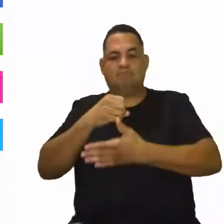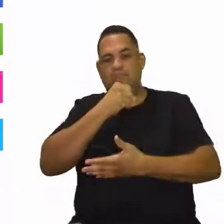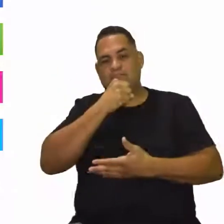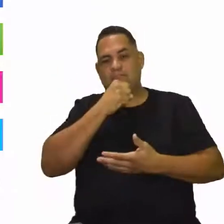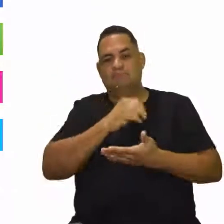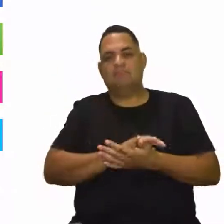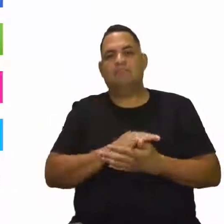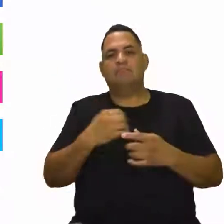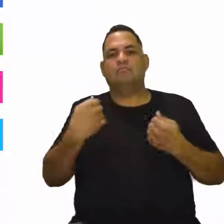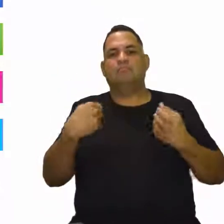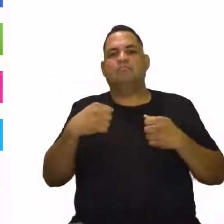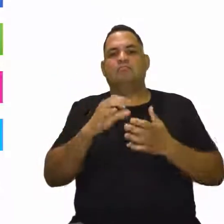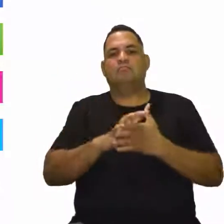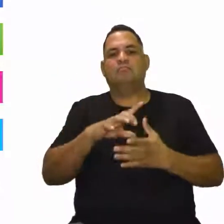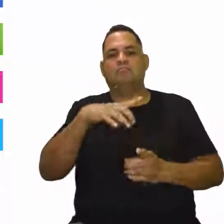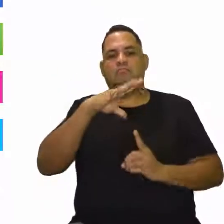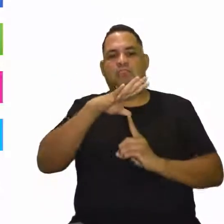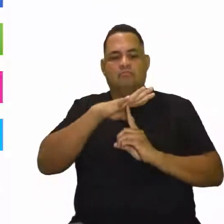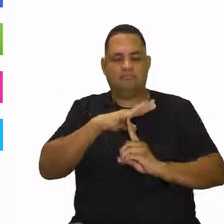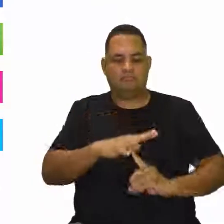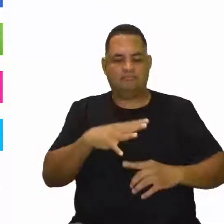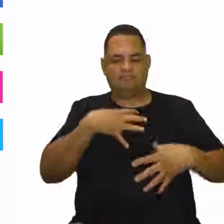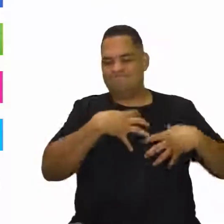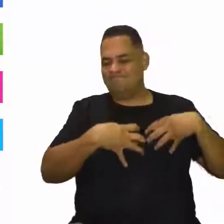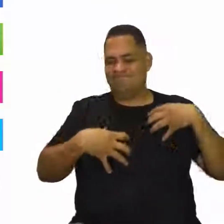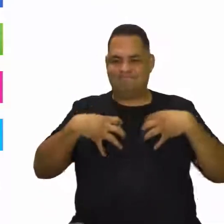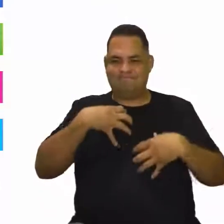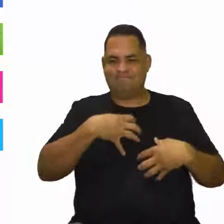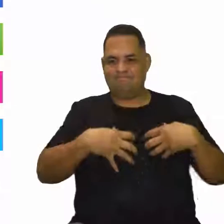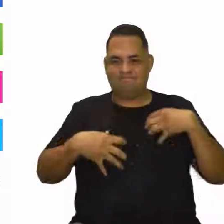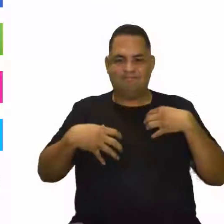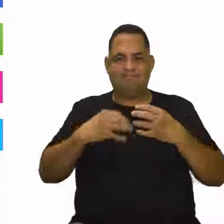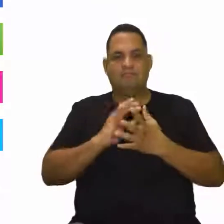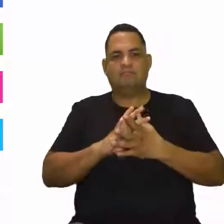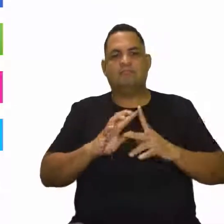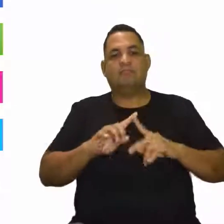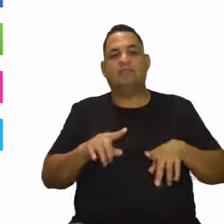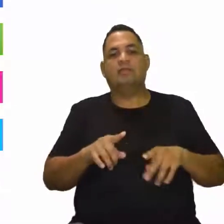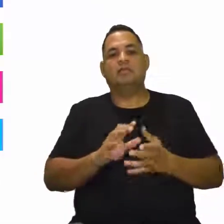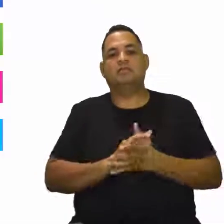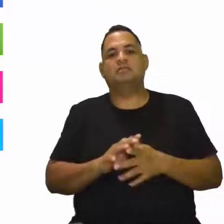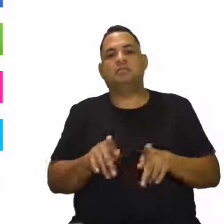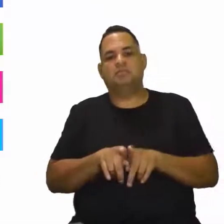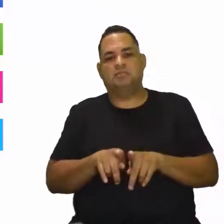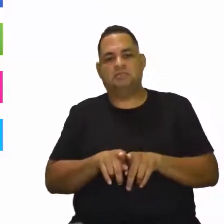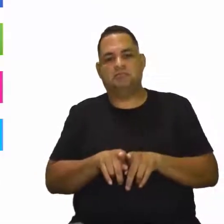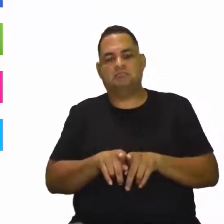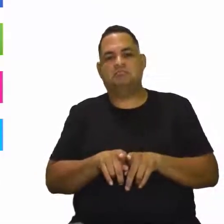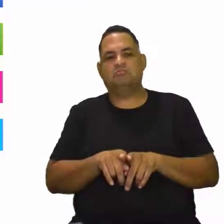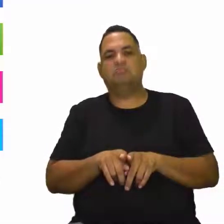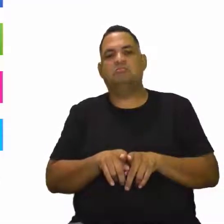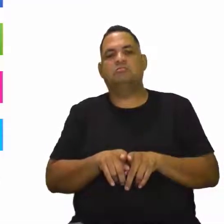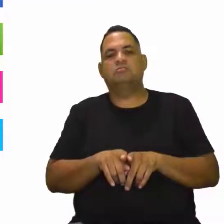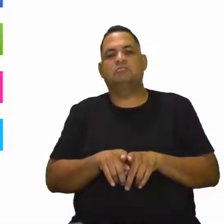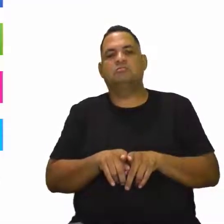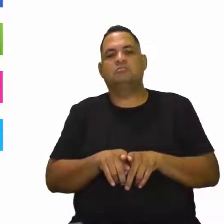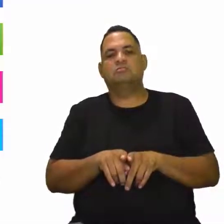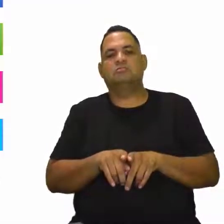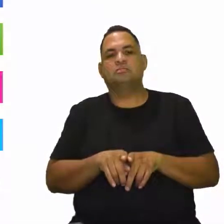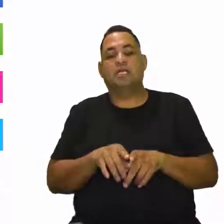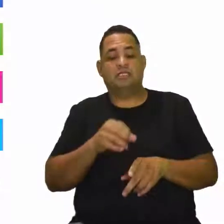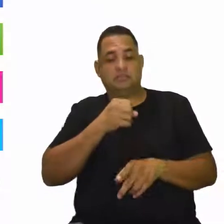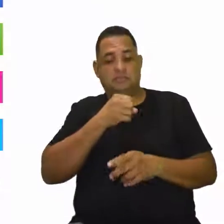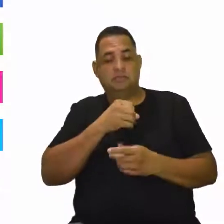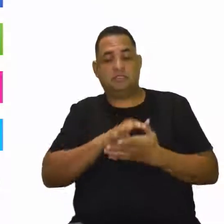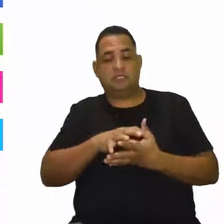causar aí uma depressão, uma ansiedade. Mas, em compensação, isso aqui que eu acho legal, gente, esse